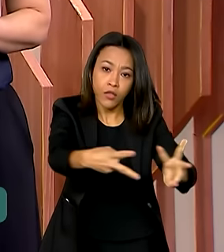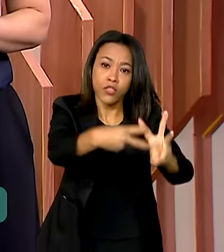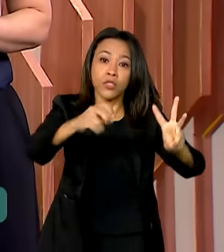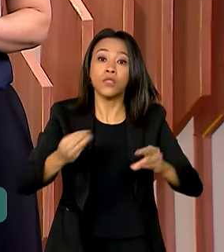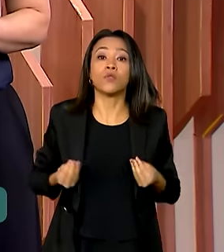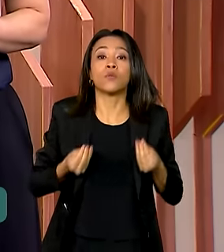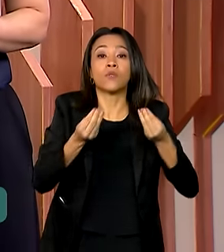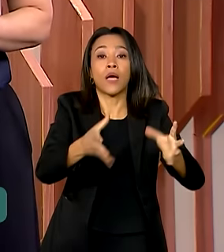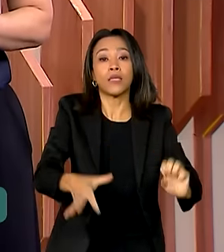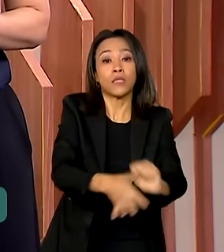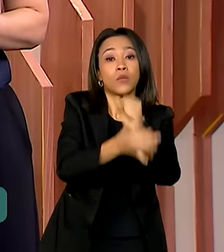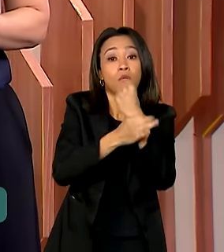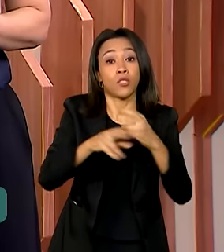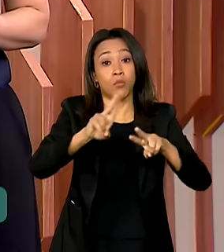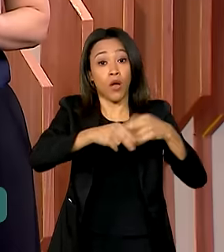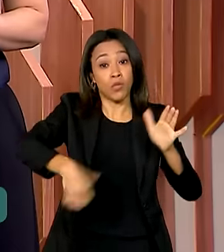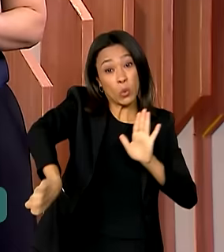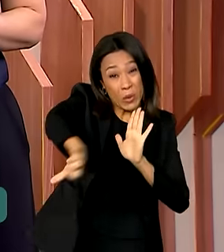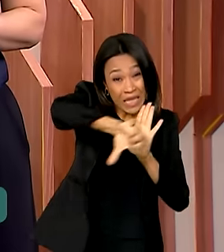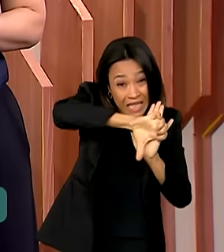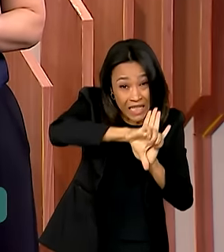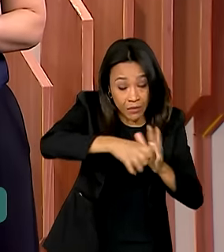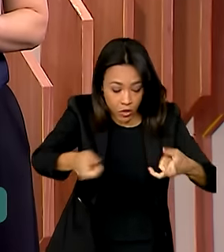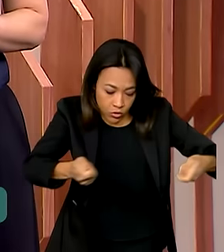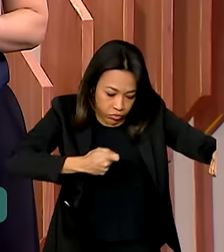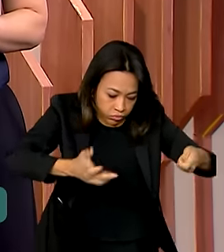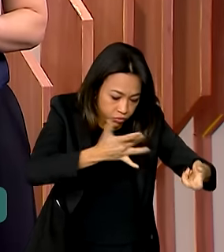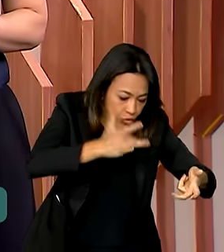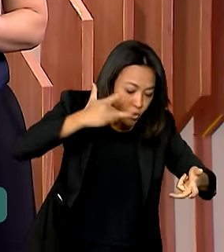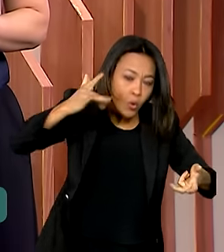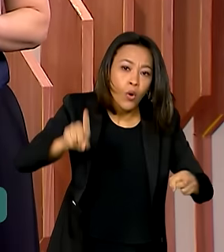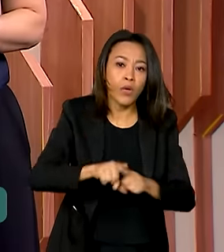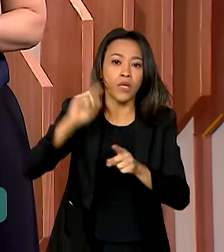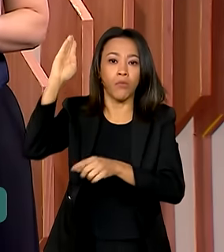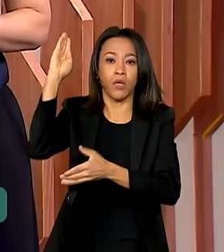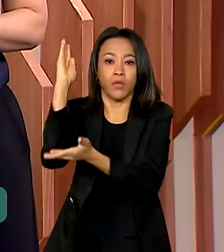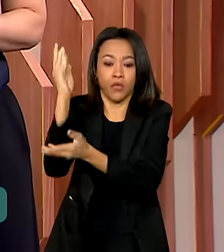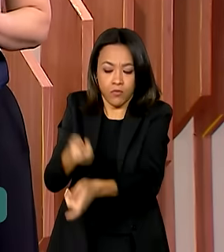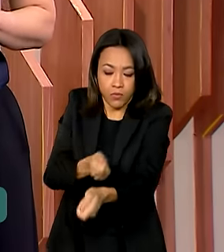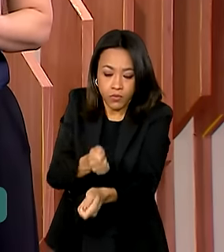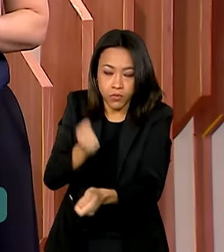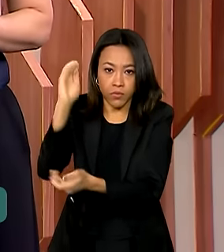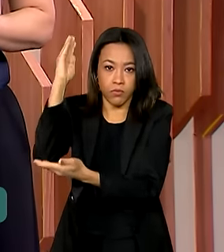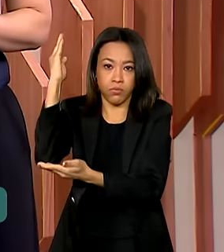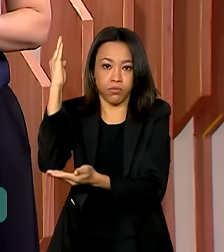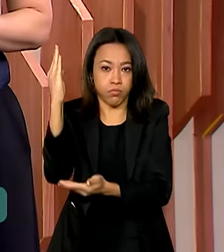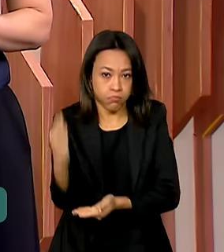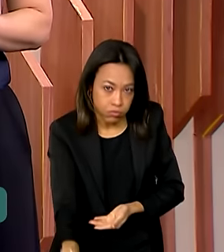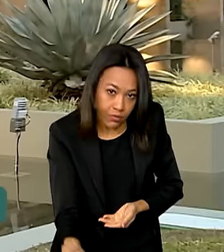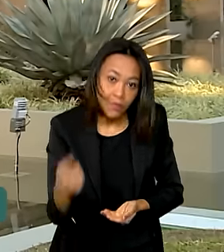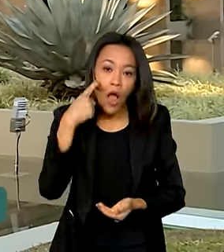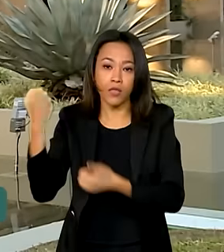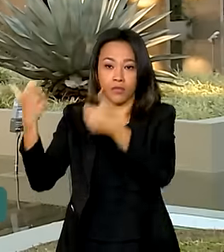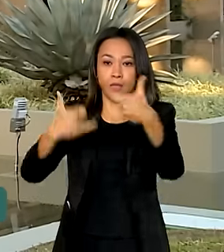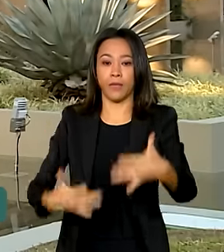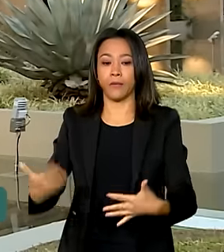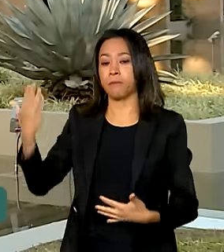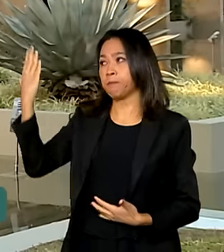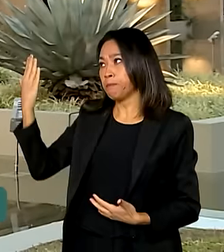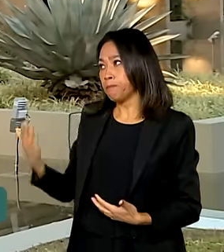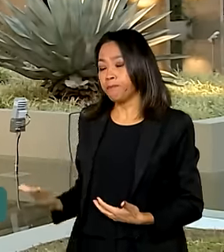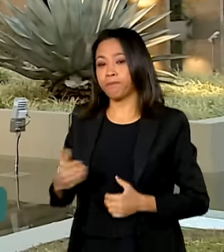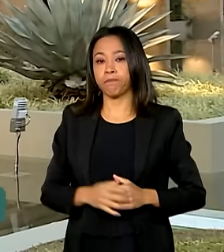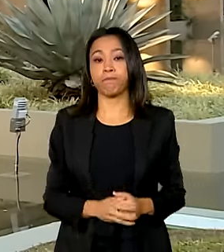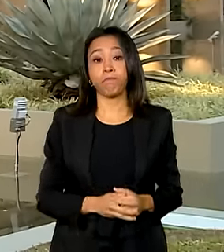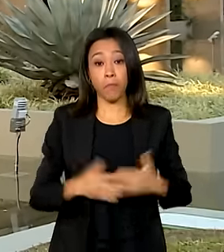relação ao garimpo e à extração de madeira. O repórter Pablo Mundin tem mais informações. O Ministério